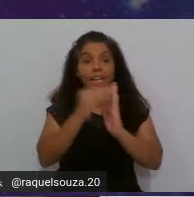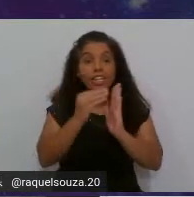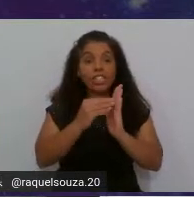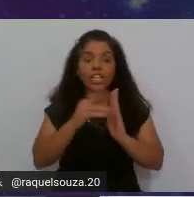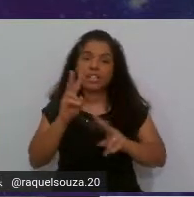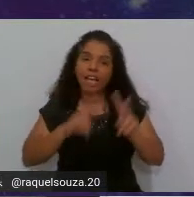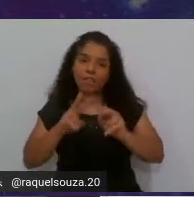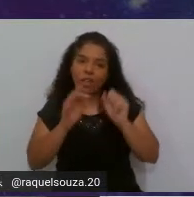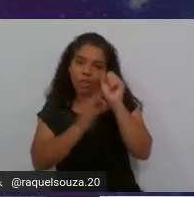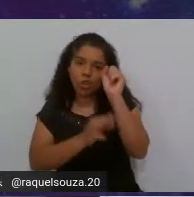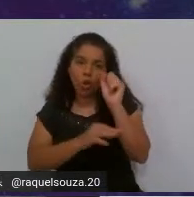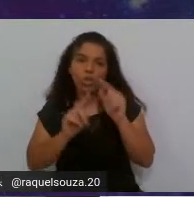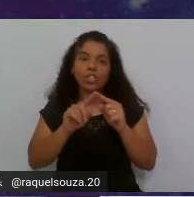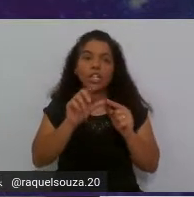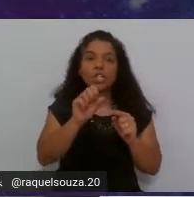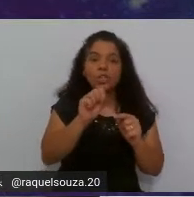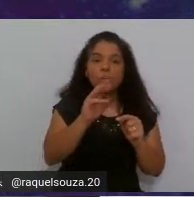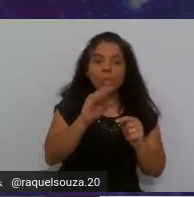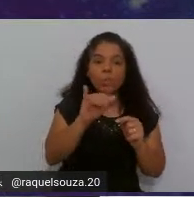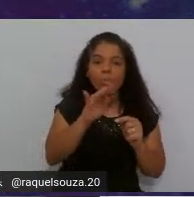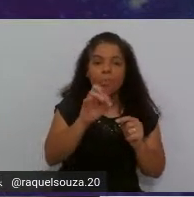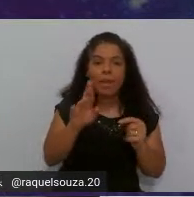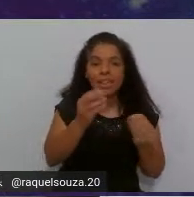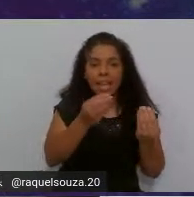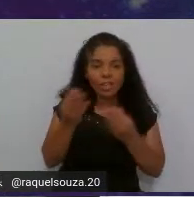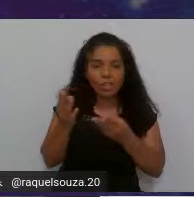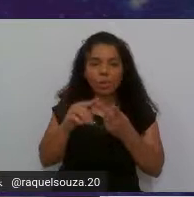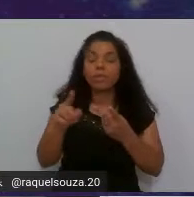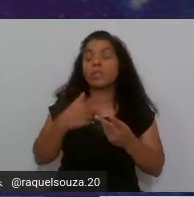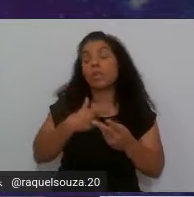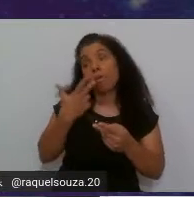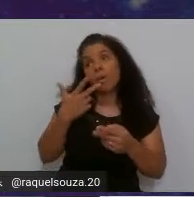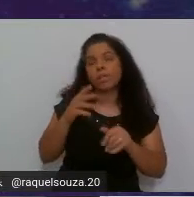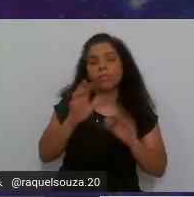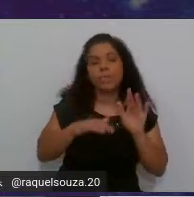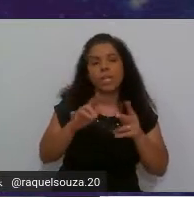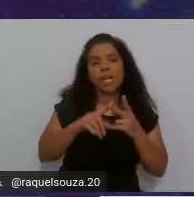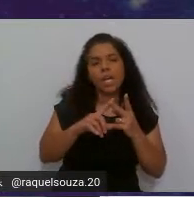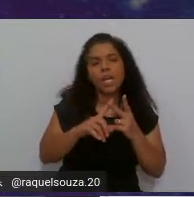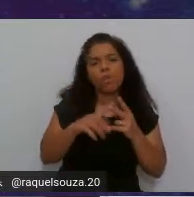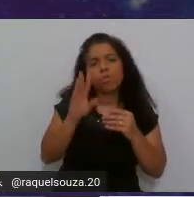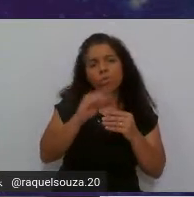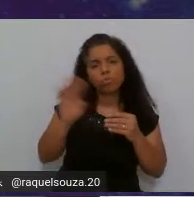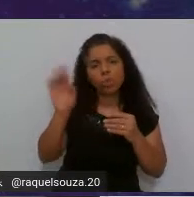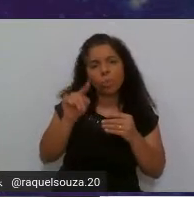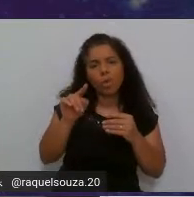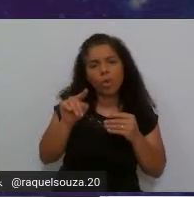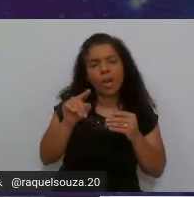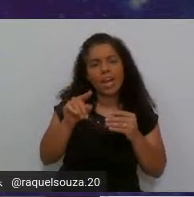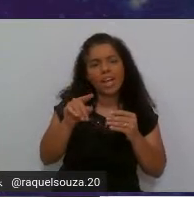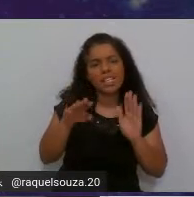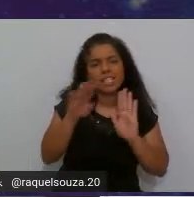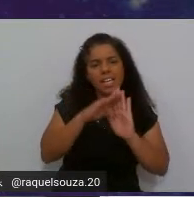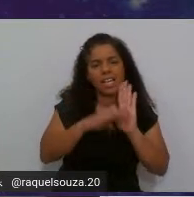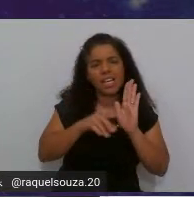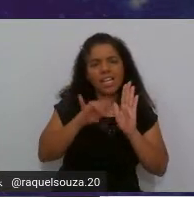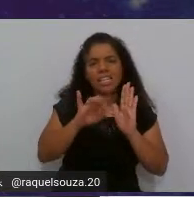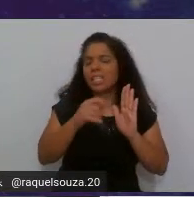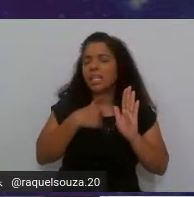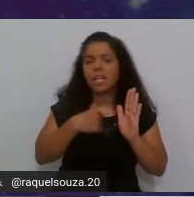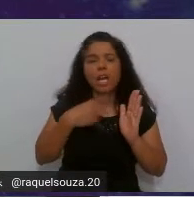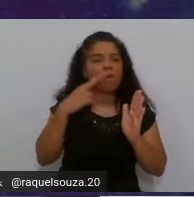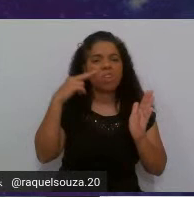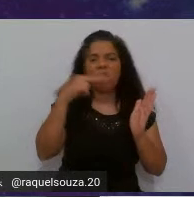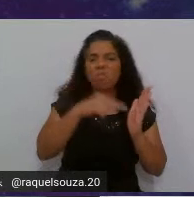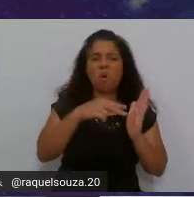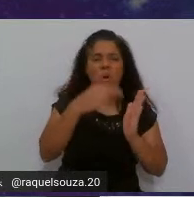Quem está submetendo fala o seguinte, eu vou subir essa lista aqui, não vou conferir